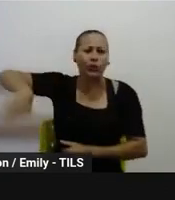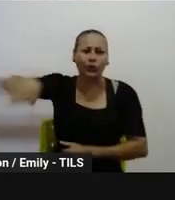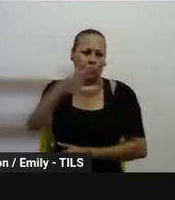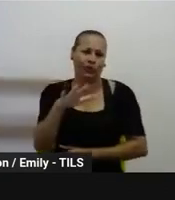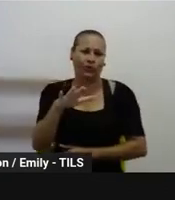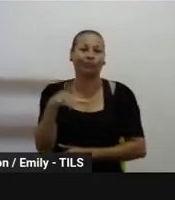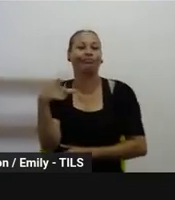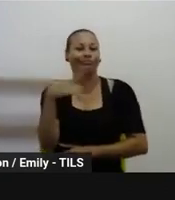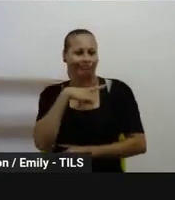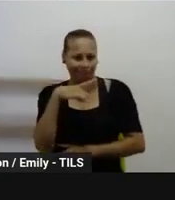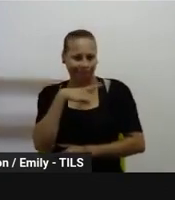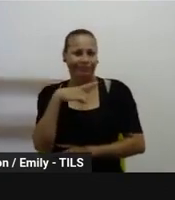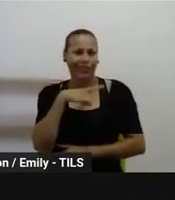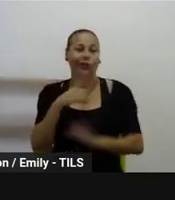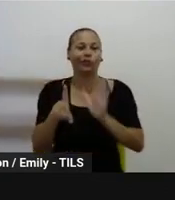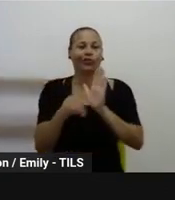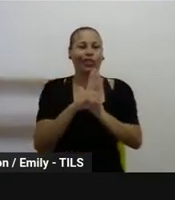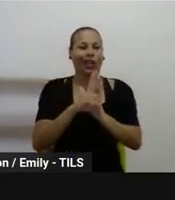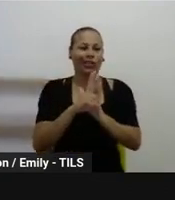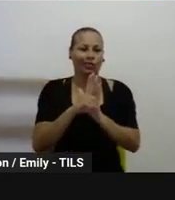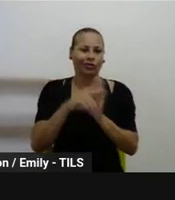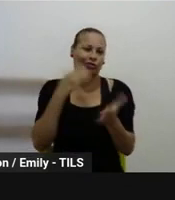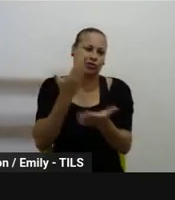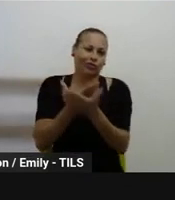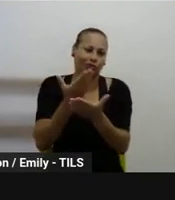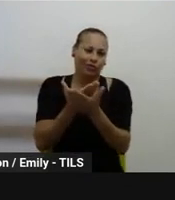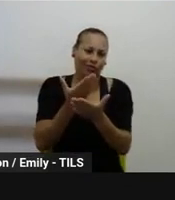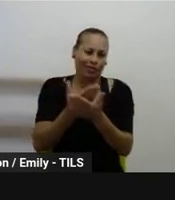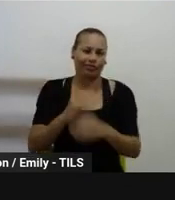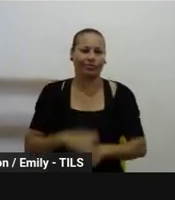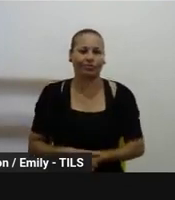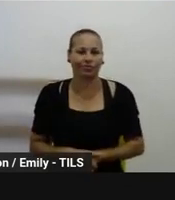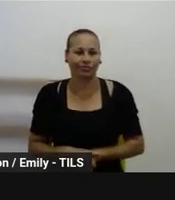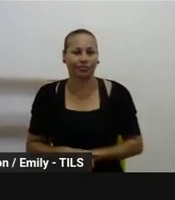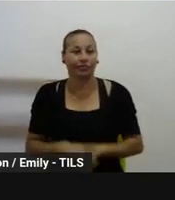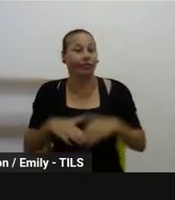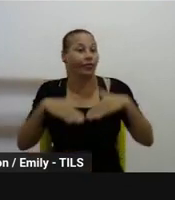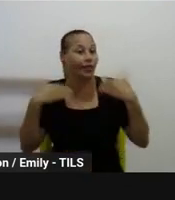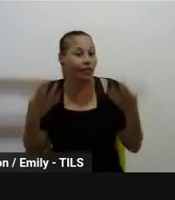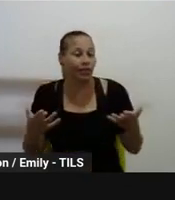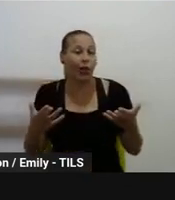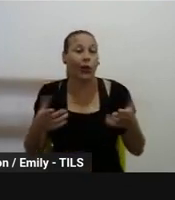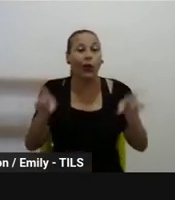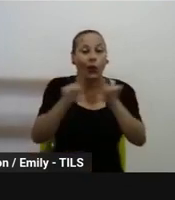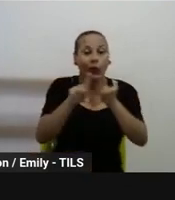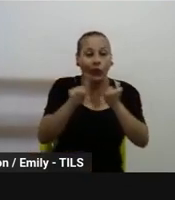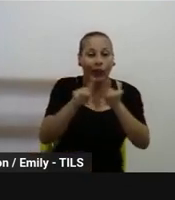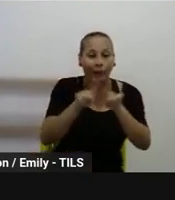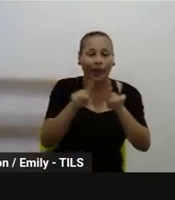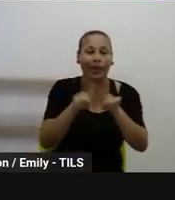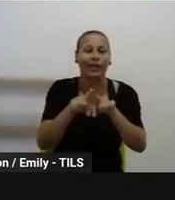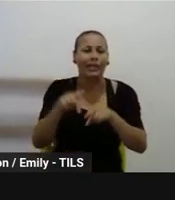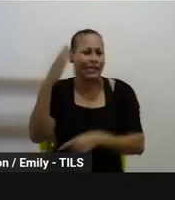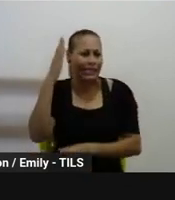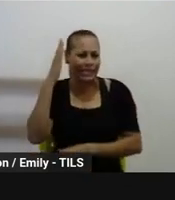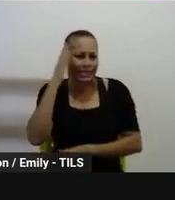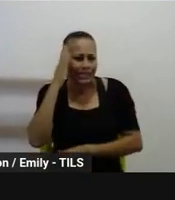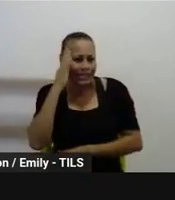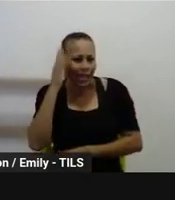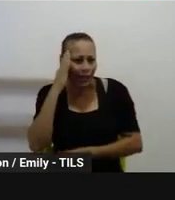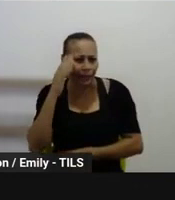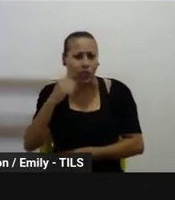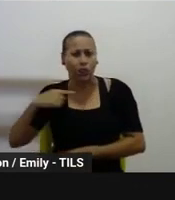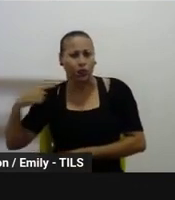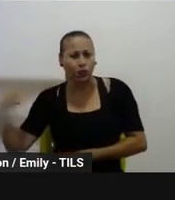das desigualdades educacionais, com ênfase na promoção da cidadania e na erradicação de